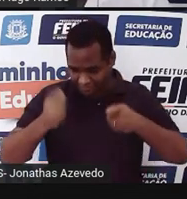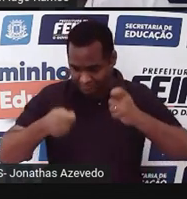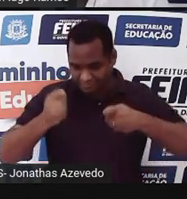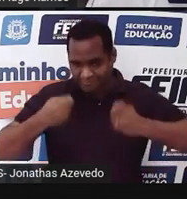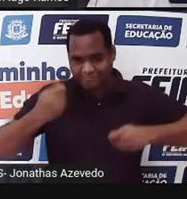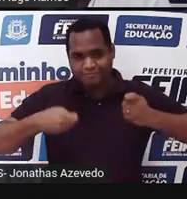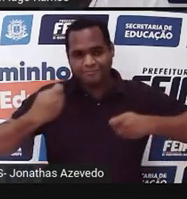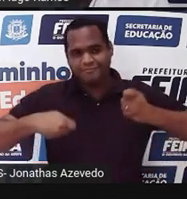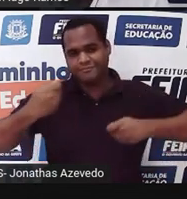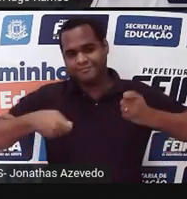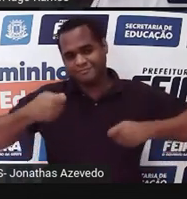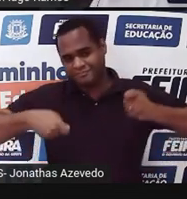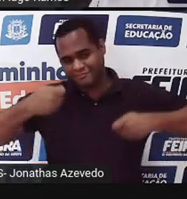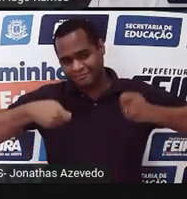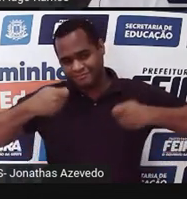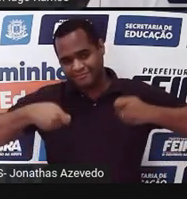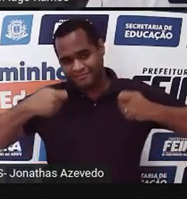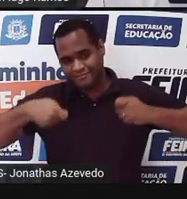tambores.